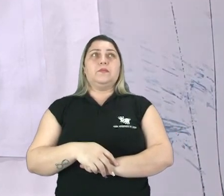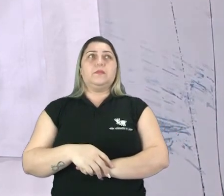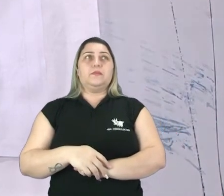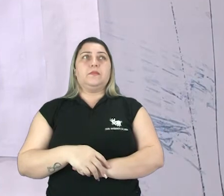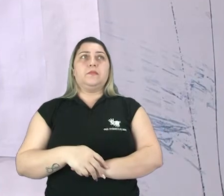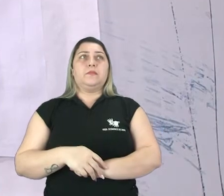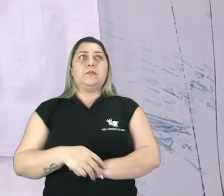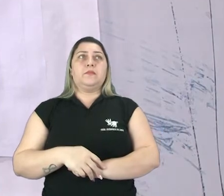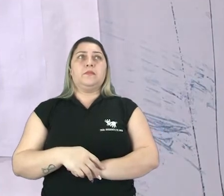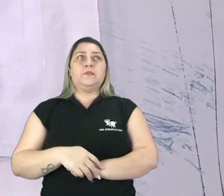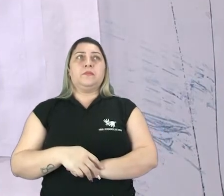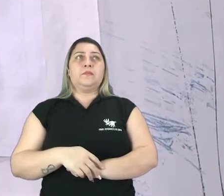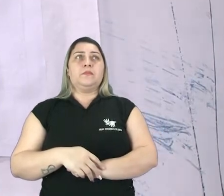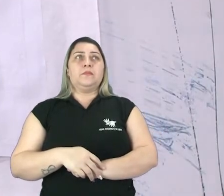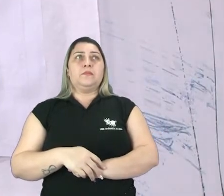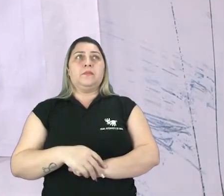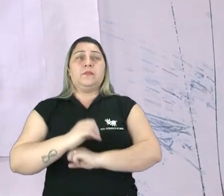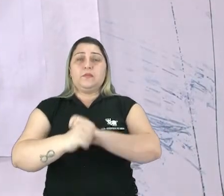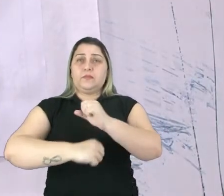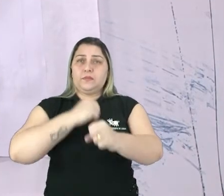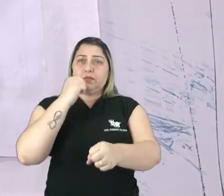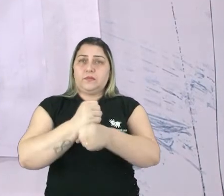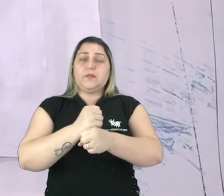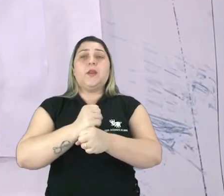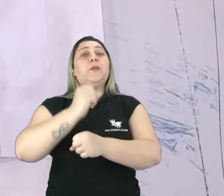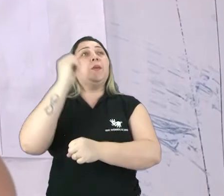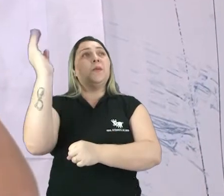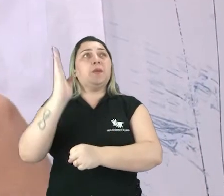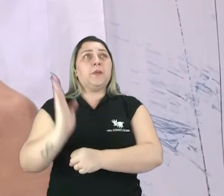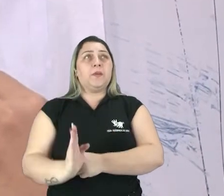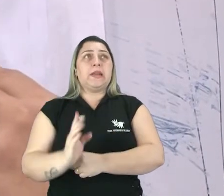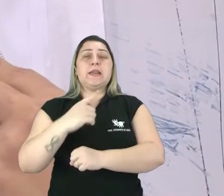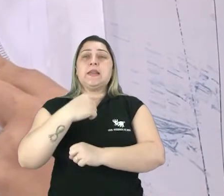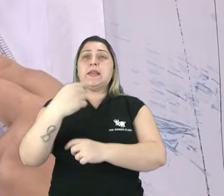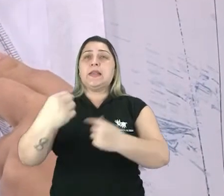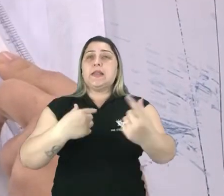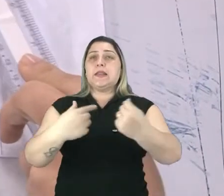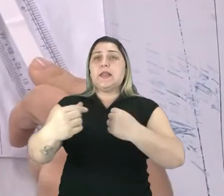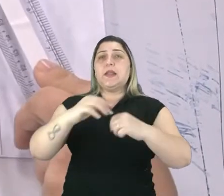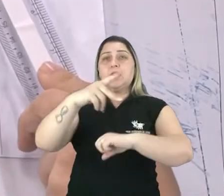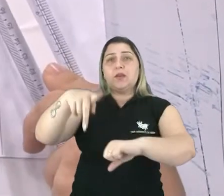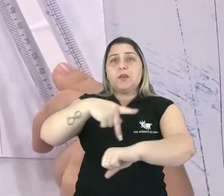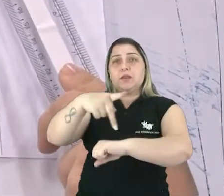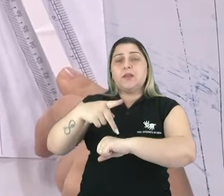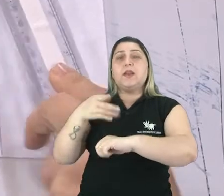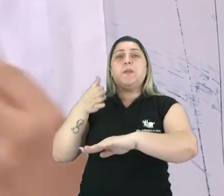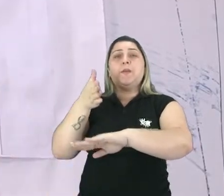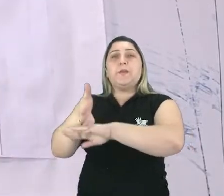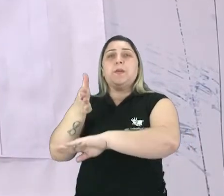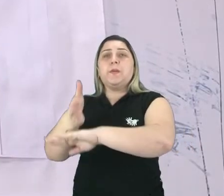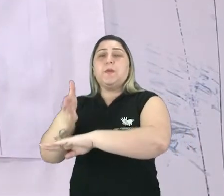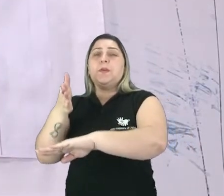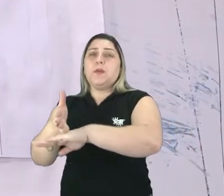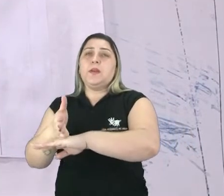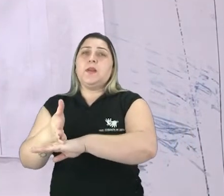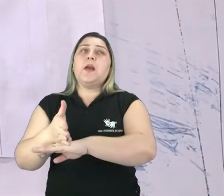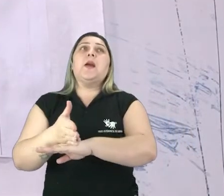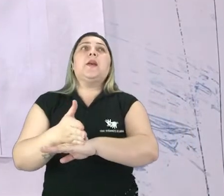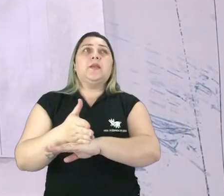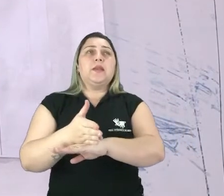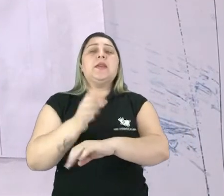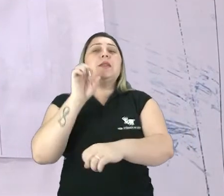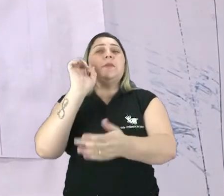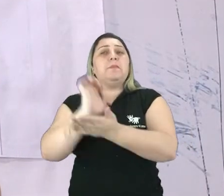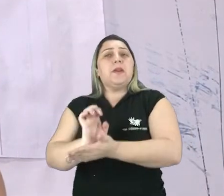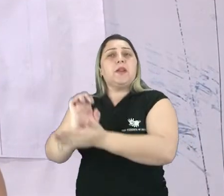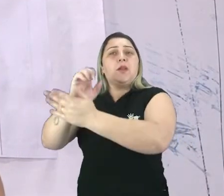A cada ano. Muitos brasileiros. Saem do país. direção. Às áreas. atração. Na esperança.